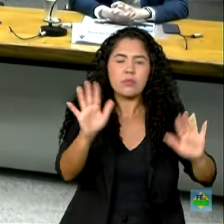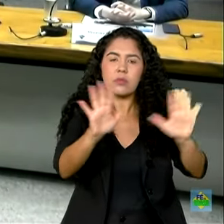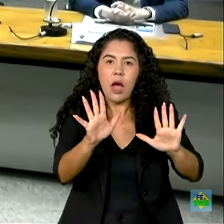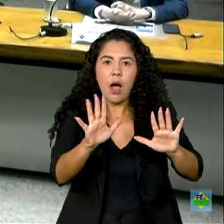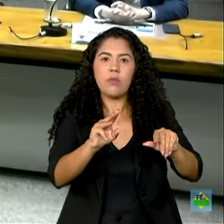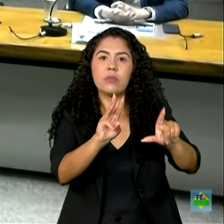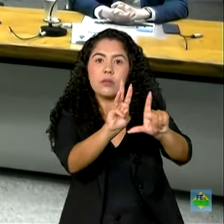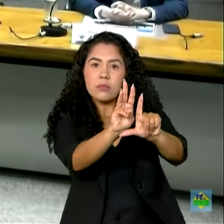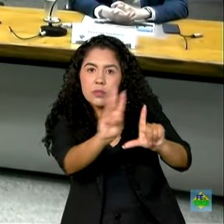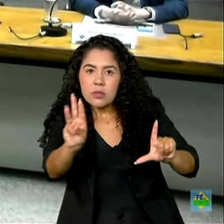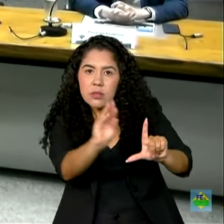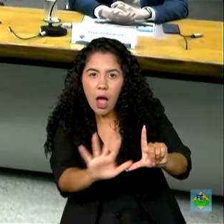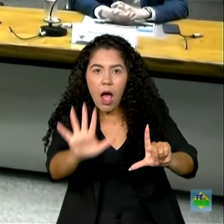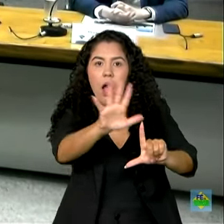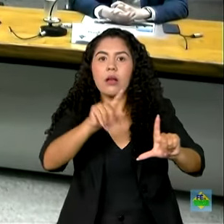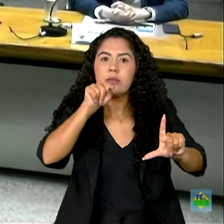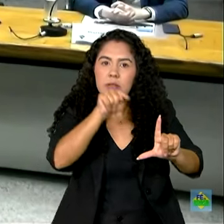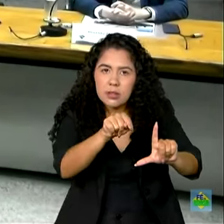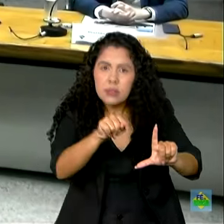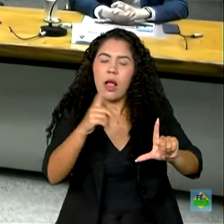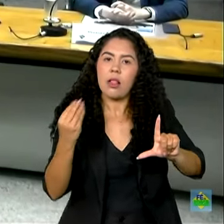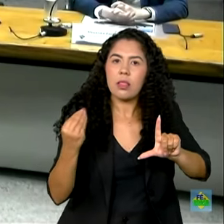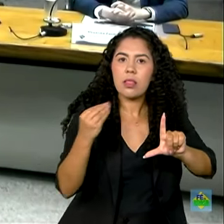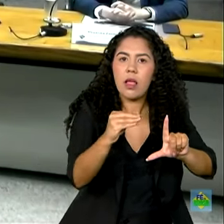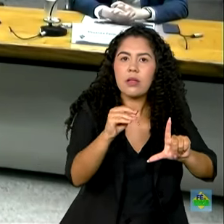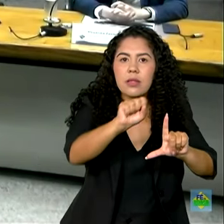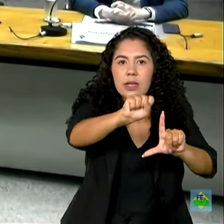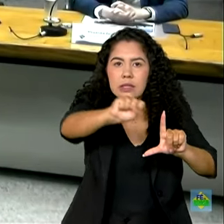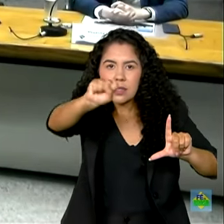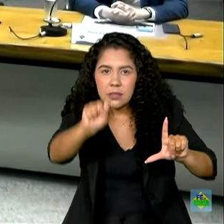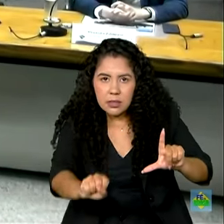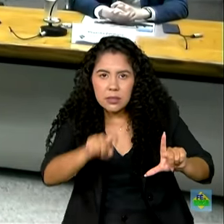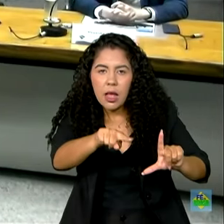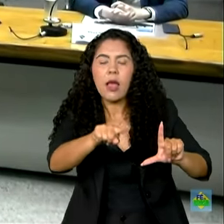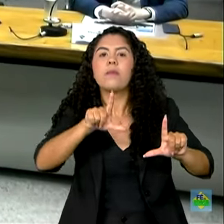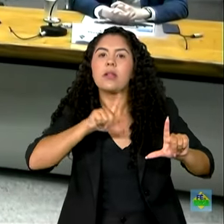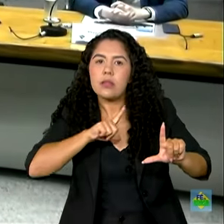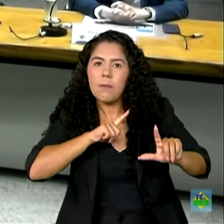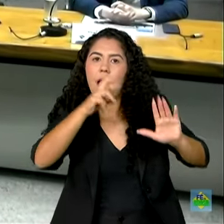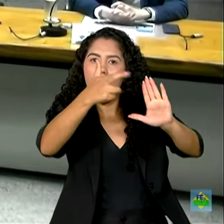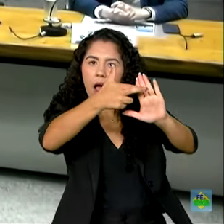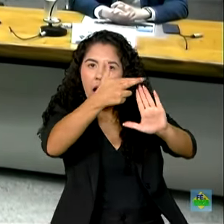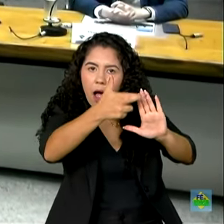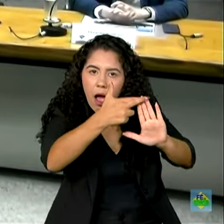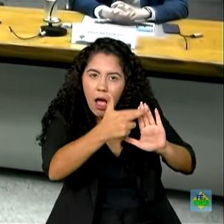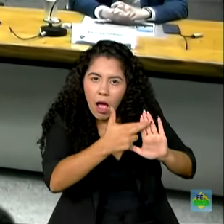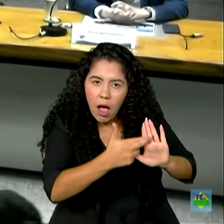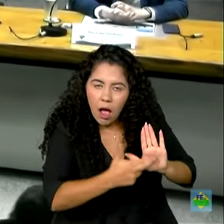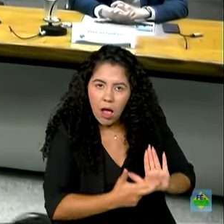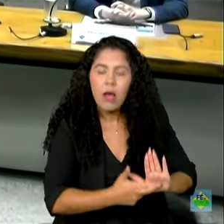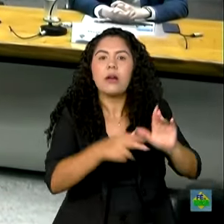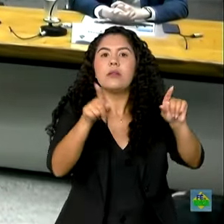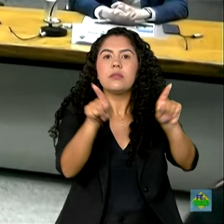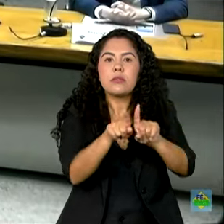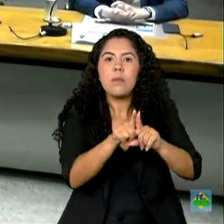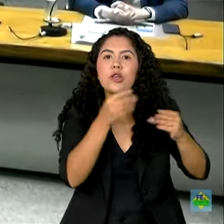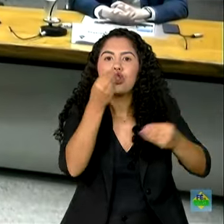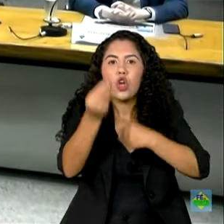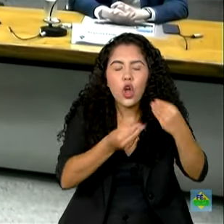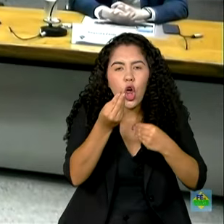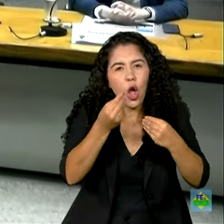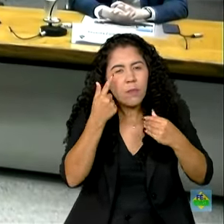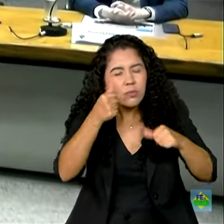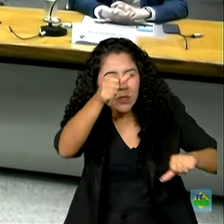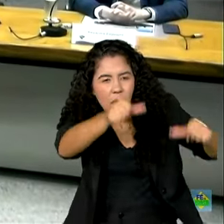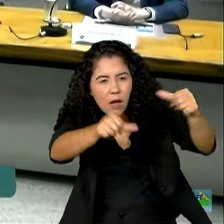único depende de sistema, depende de normas, revisão de normas e, em terceiro lugar, revisão de processos. É